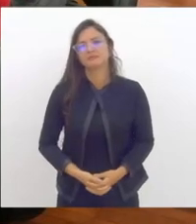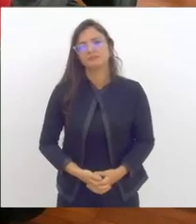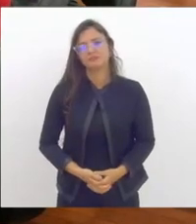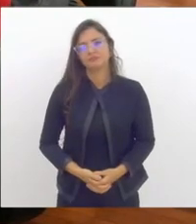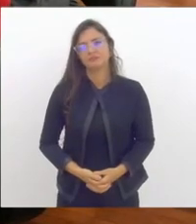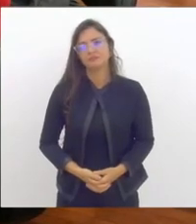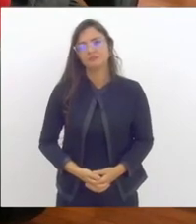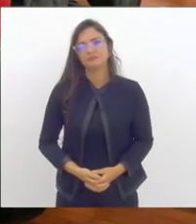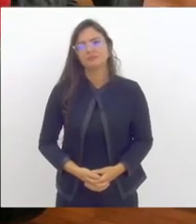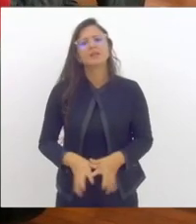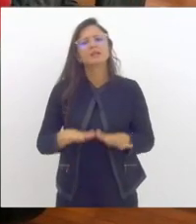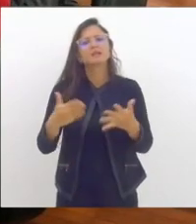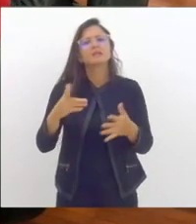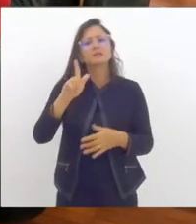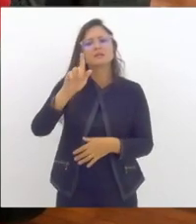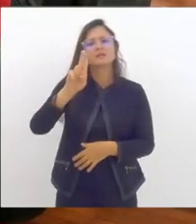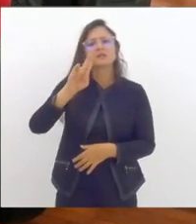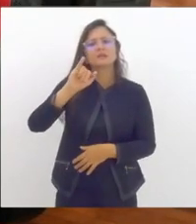Cadê a Guineza?